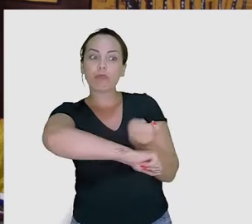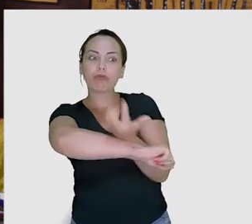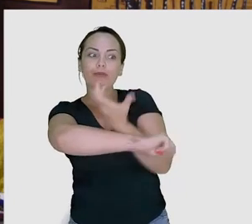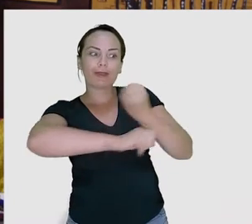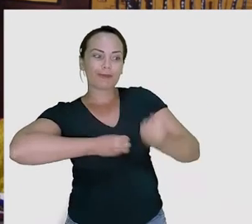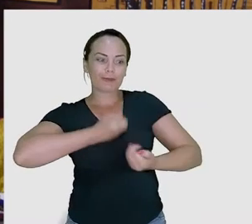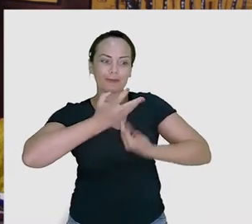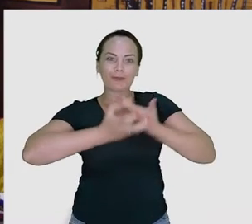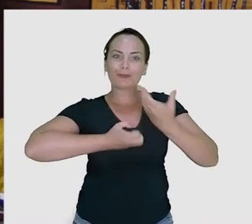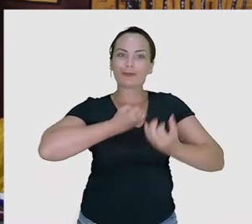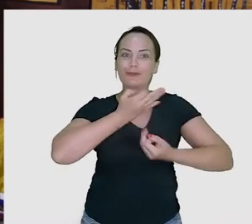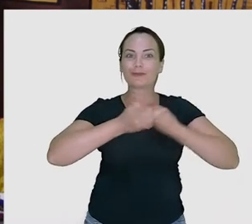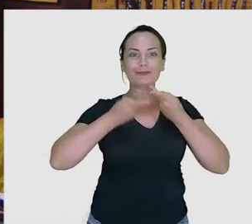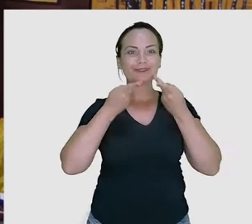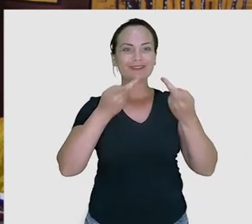declamados.